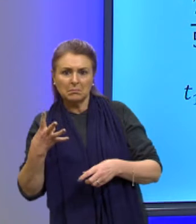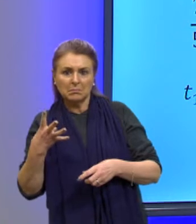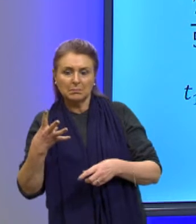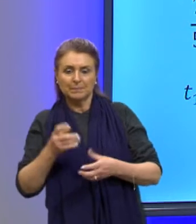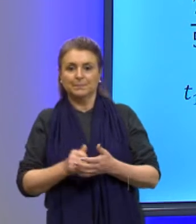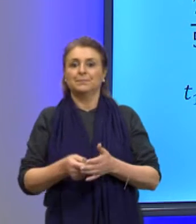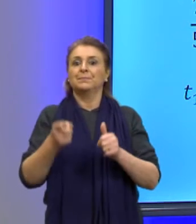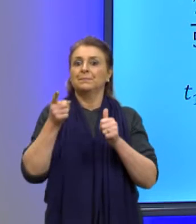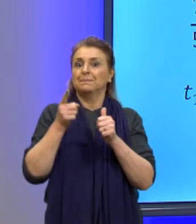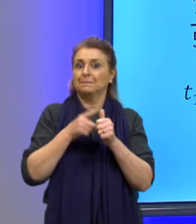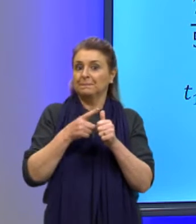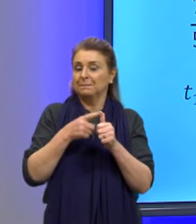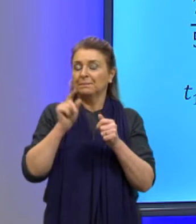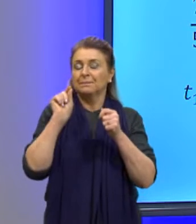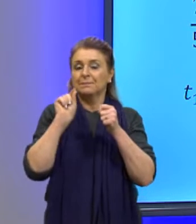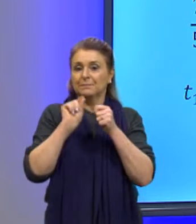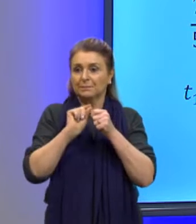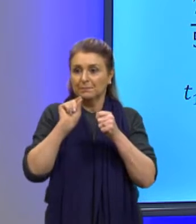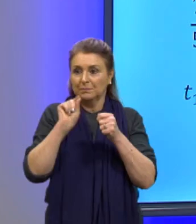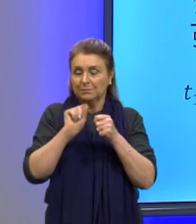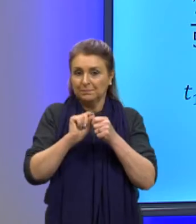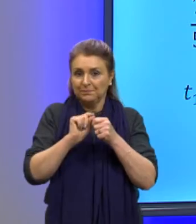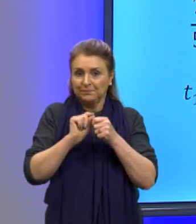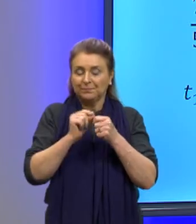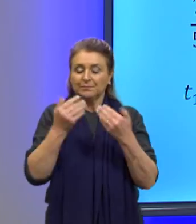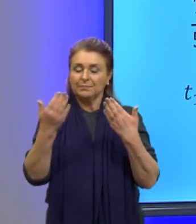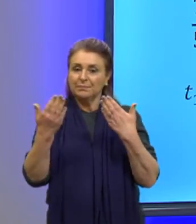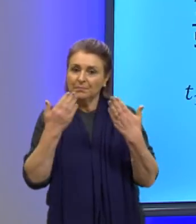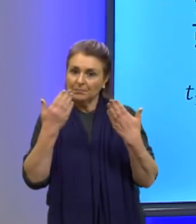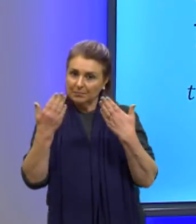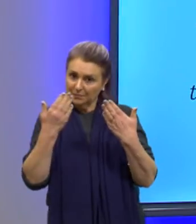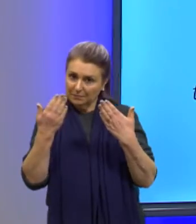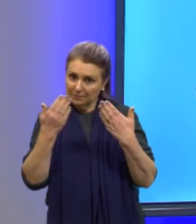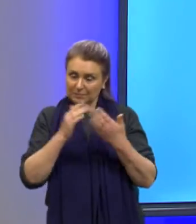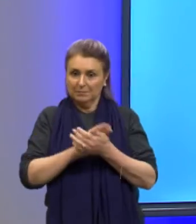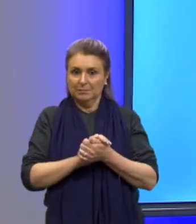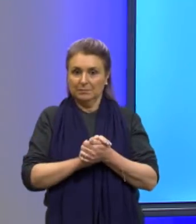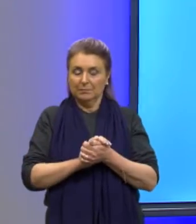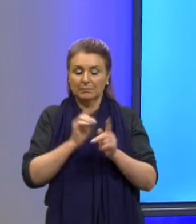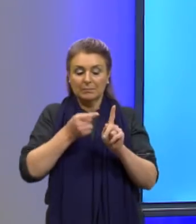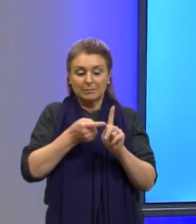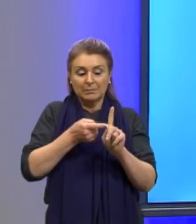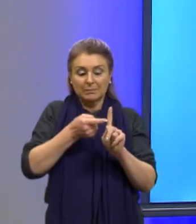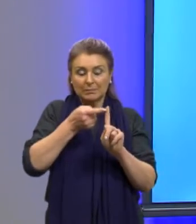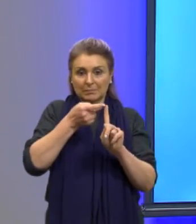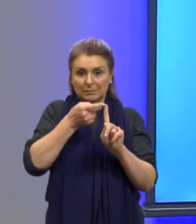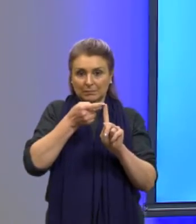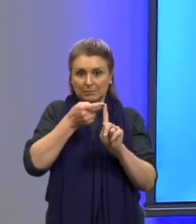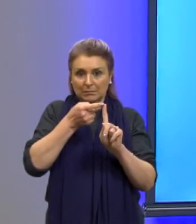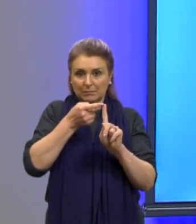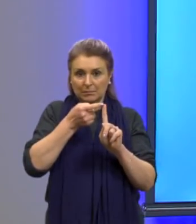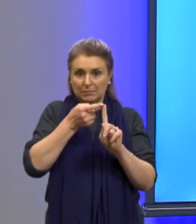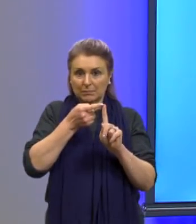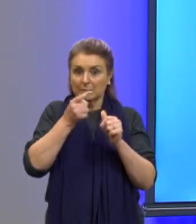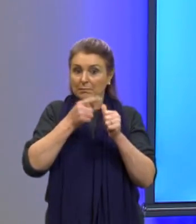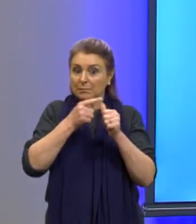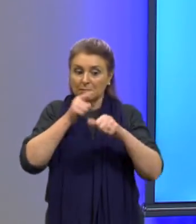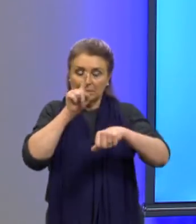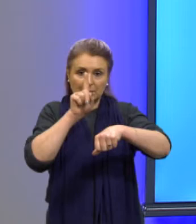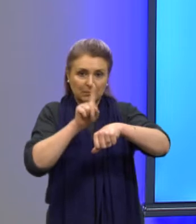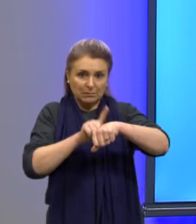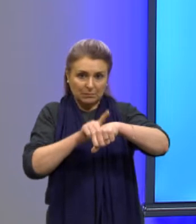Então, primeiro, o que nós vamos fazer? Nós vamos analisar a temperatura no primeiro tempo.